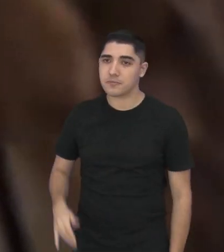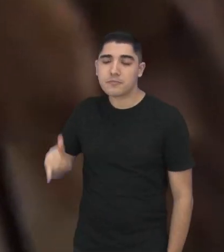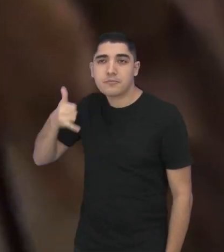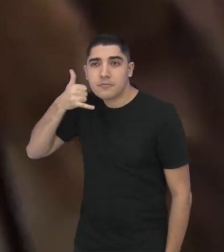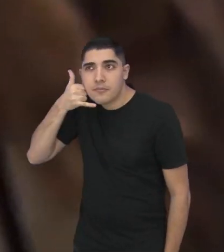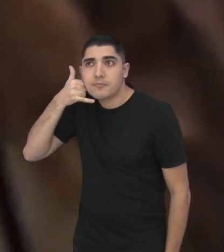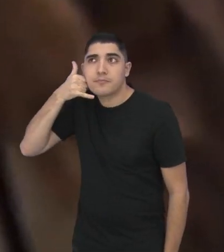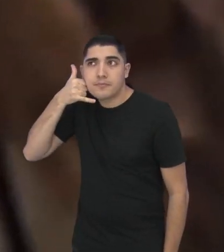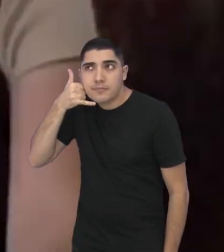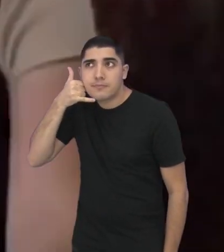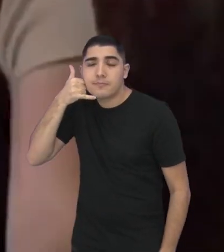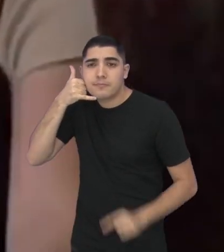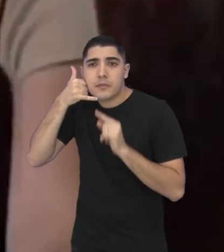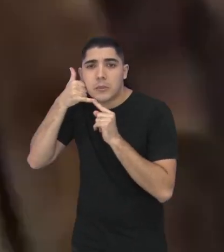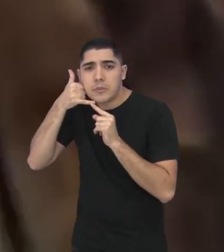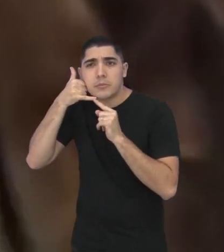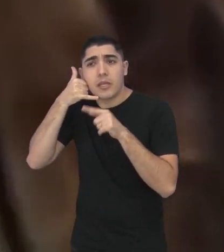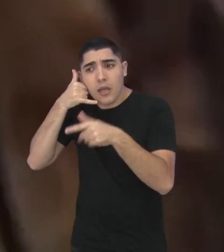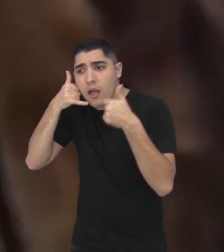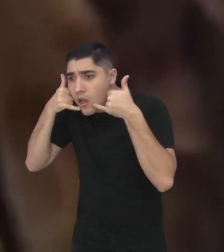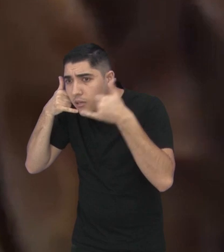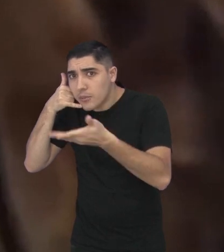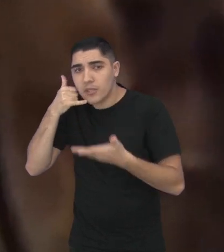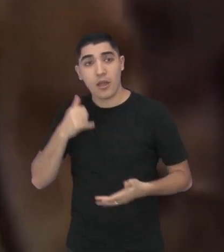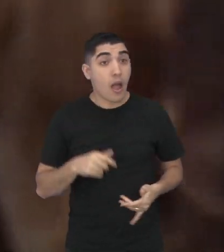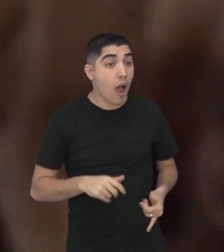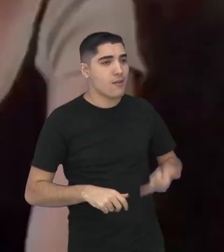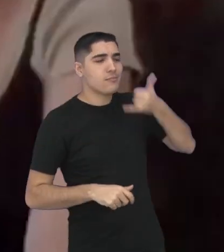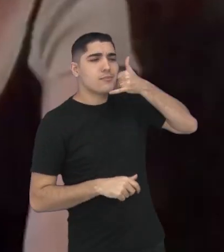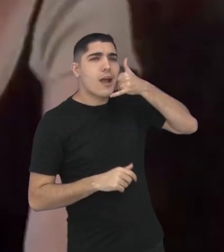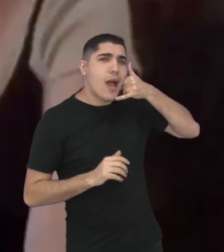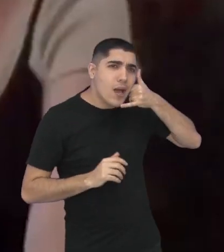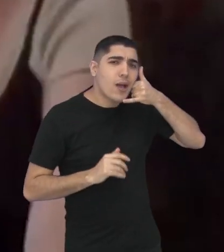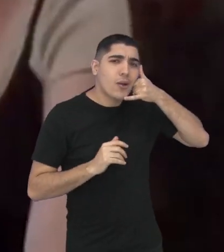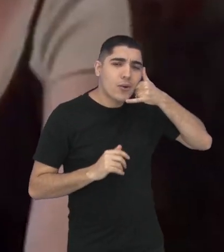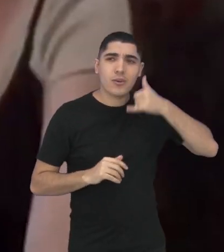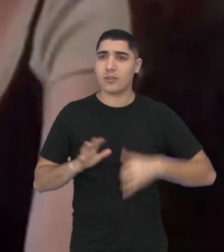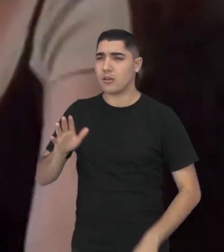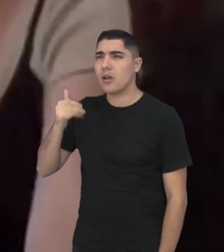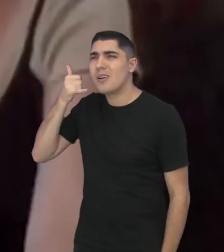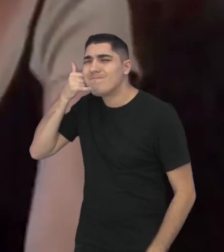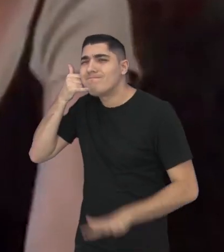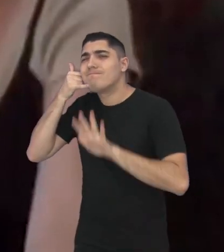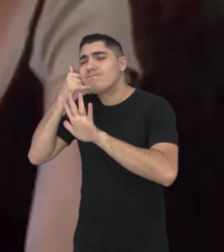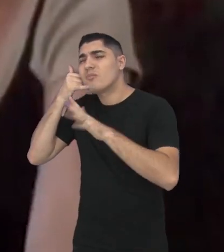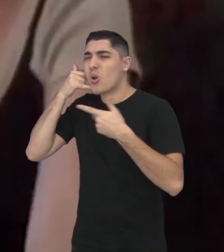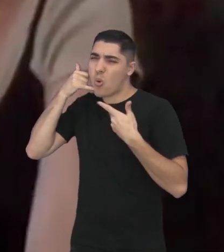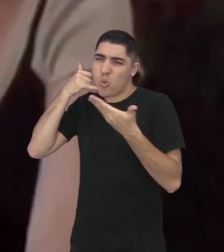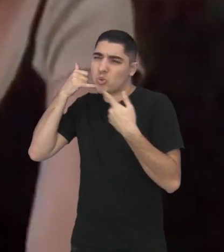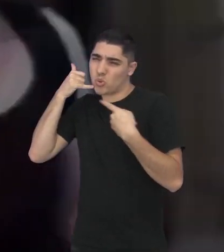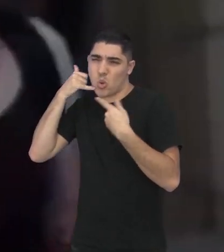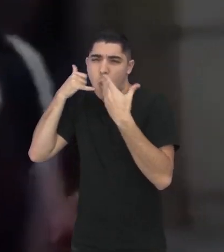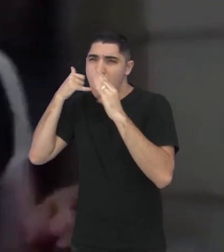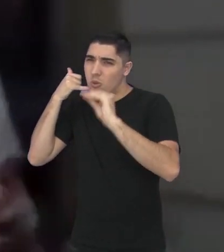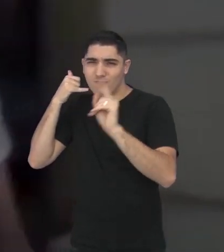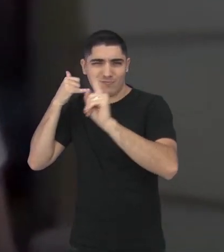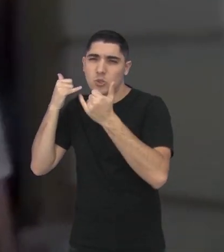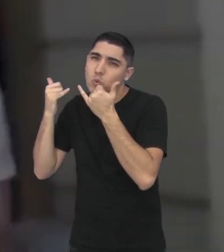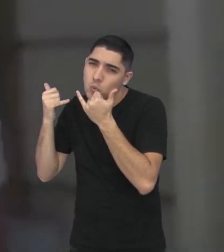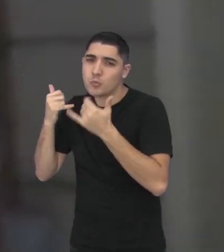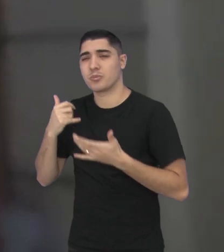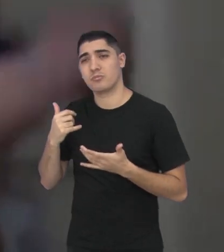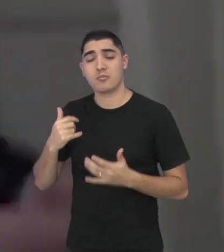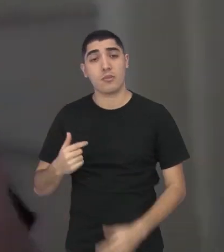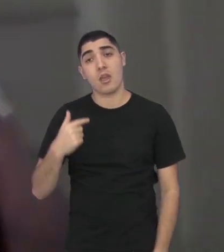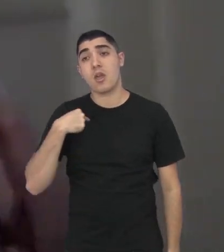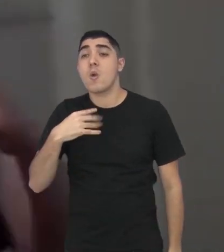Pronto. Pronto. Pronto. Pronto. Pronto. Eu não acho que eu vou conseguir fazer com almoço hoje, desculpa. Eu me encontrei